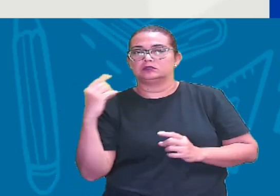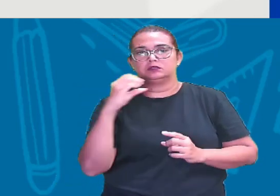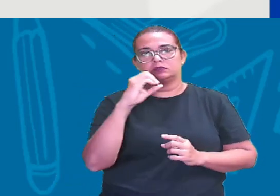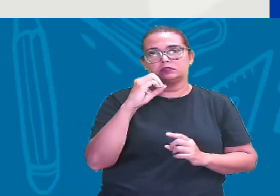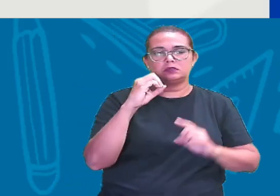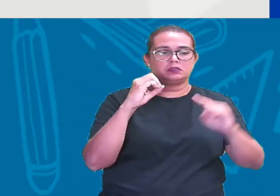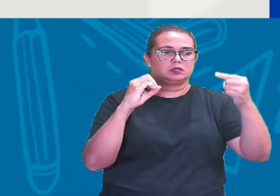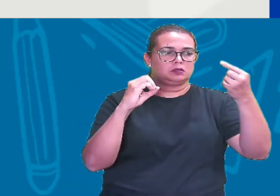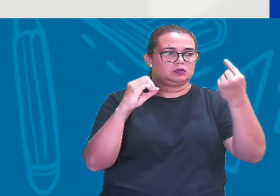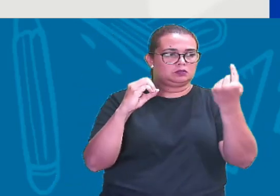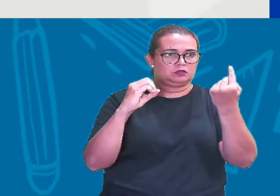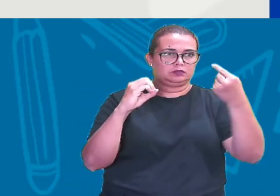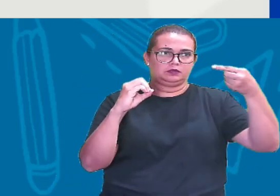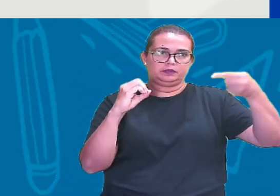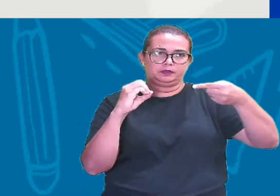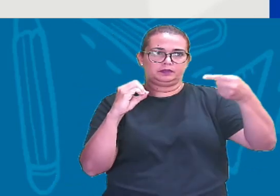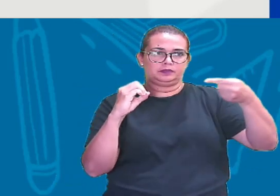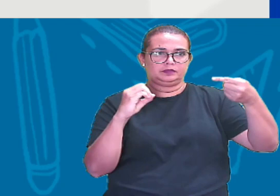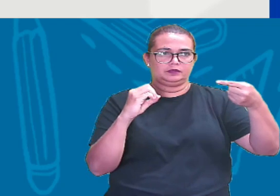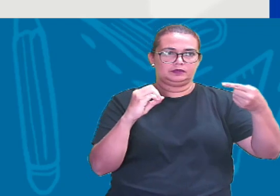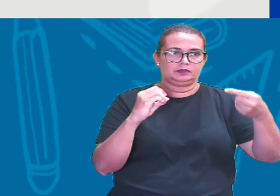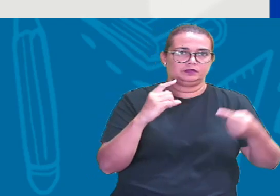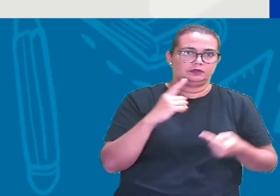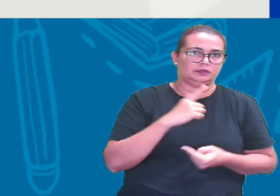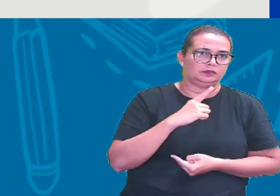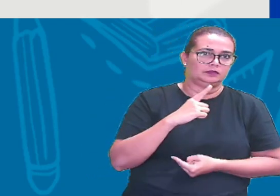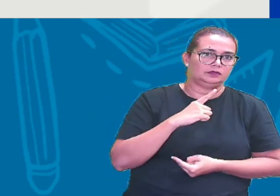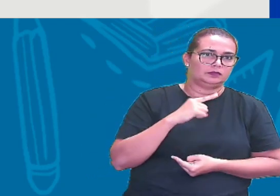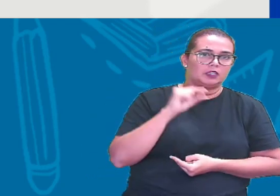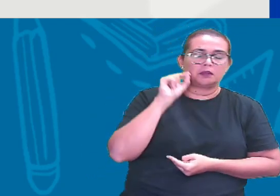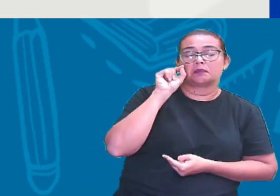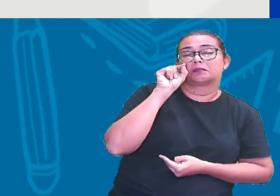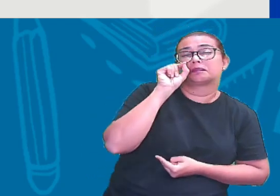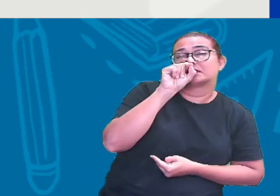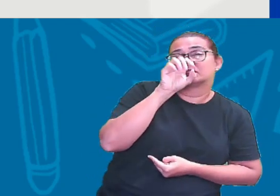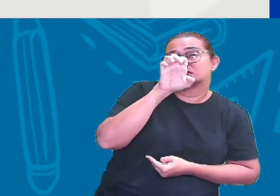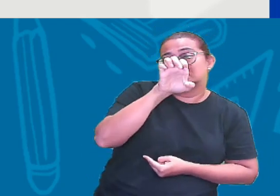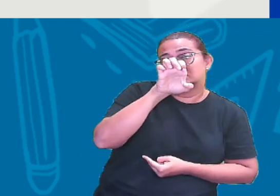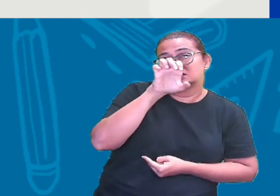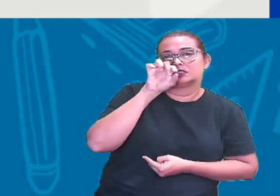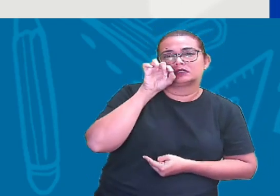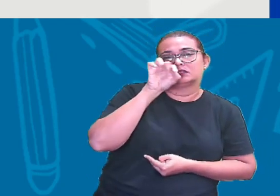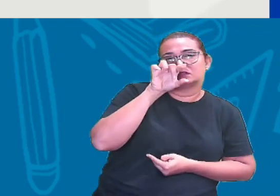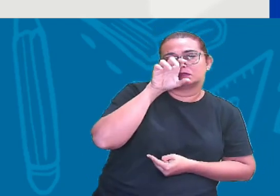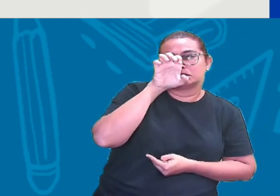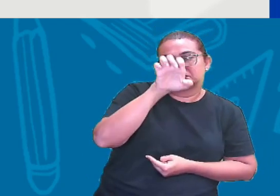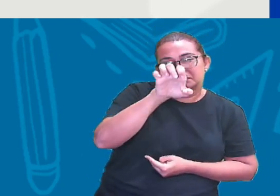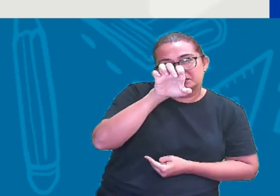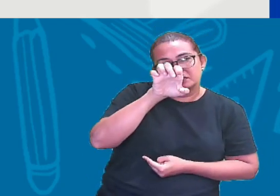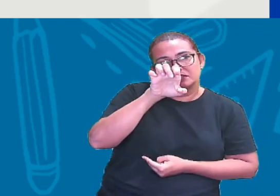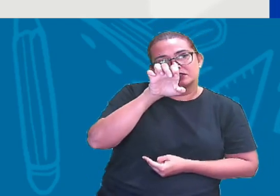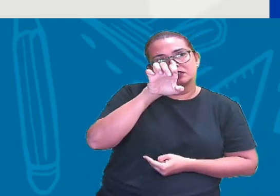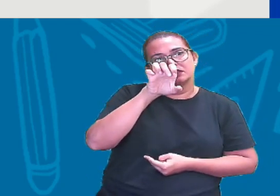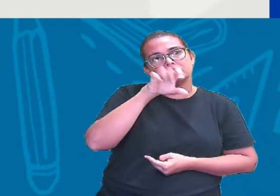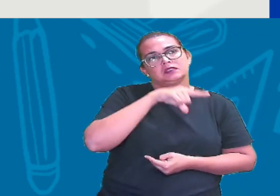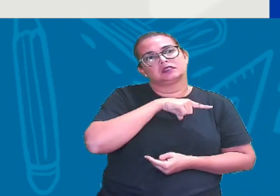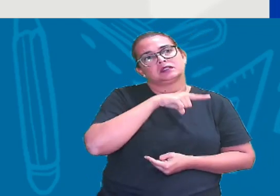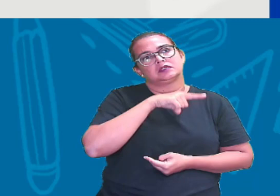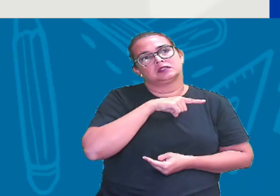Olha aqui Esse pontinho E Gente Dá uma olhadinha aí Nesse pontinho E Nesse pontinho E Tá